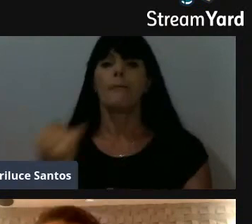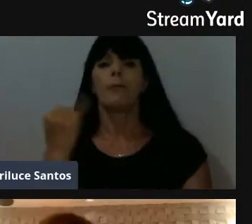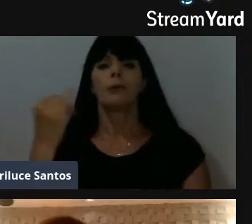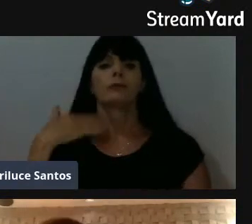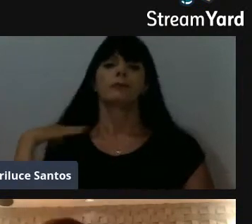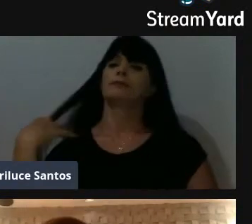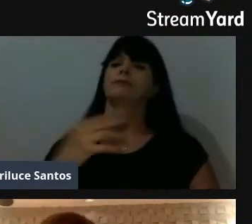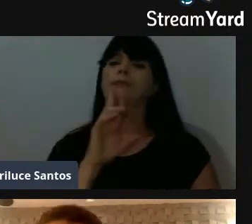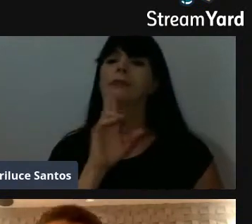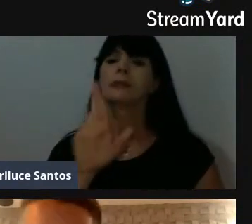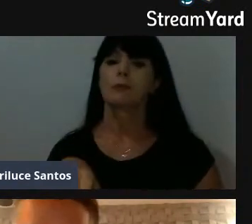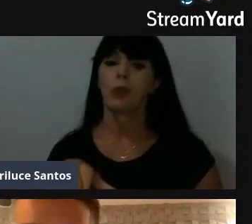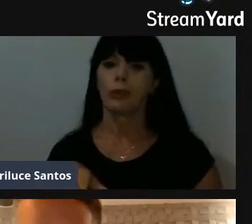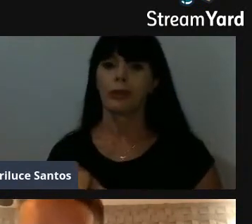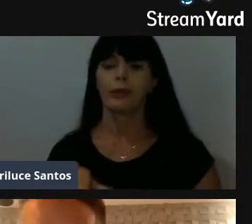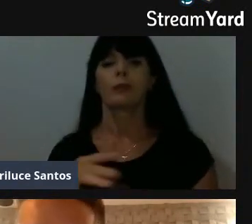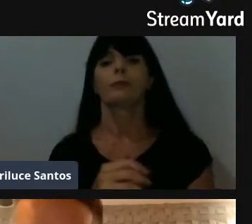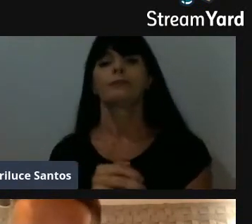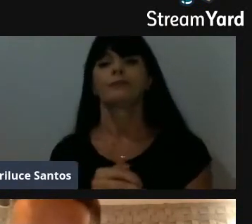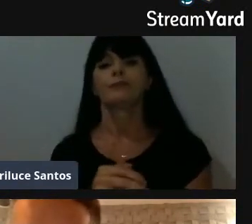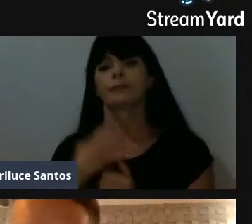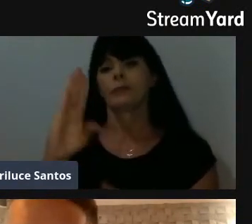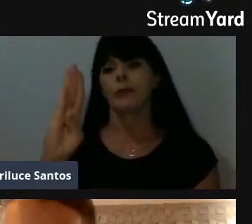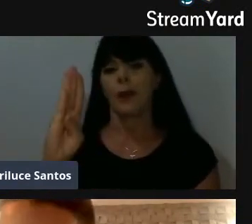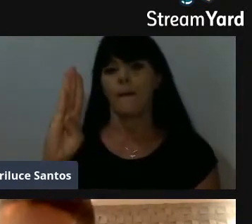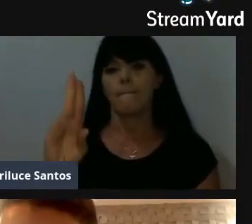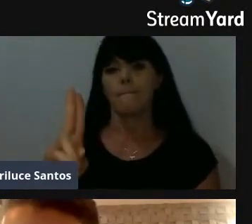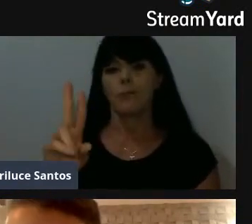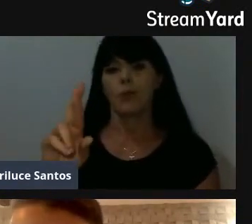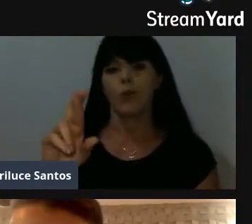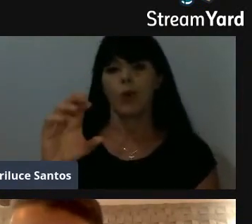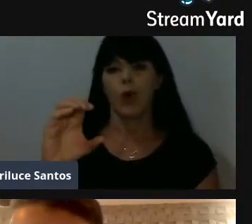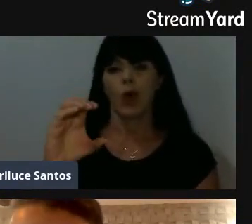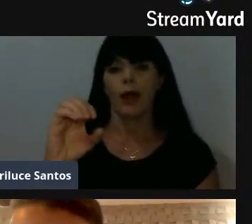Respondendo, da parte burocrática, colocando aí primeiramente da CDL,